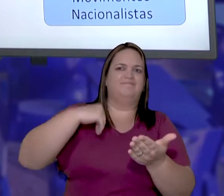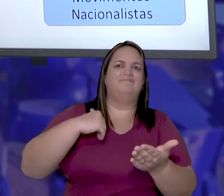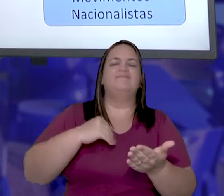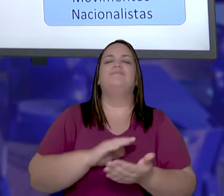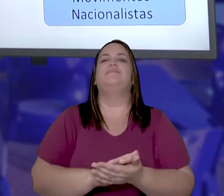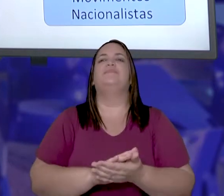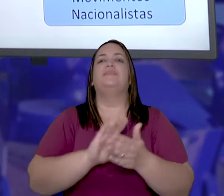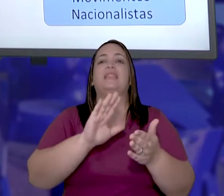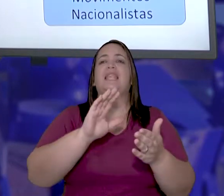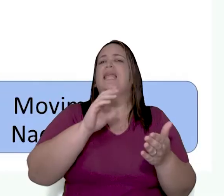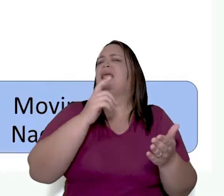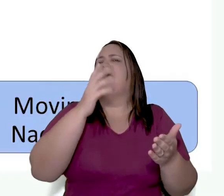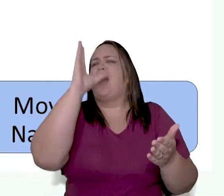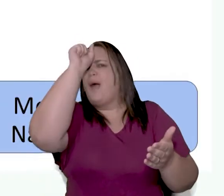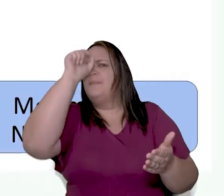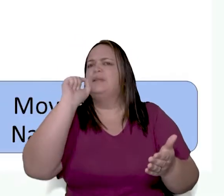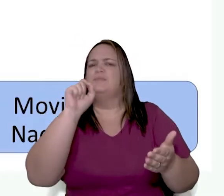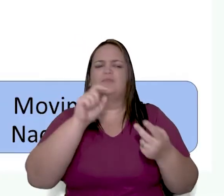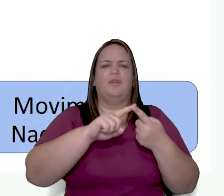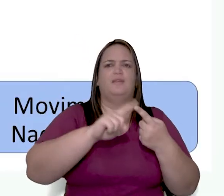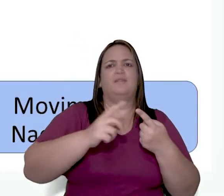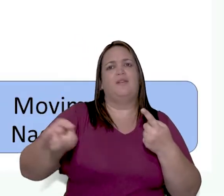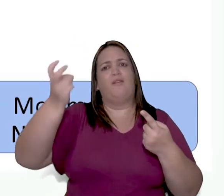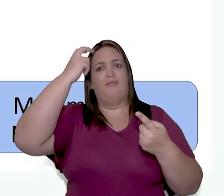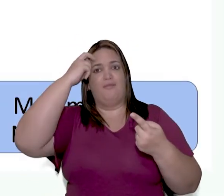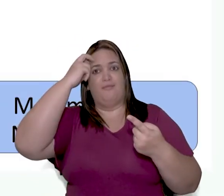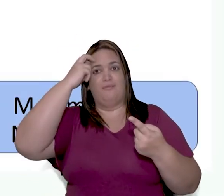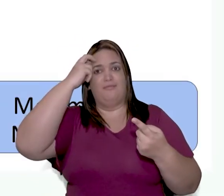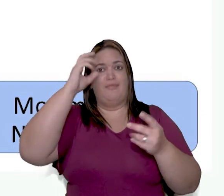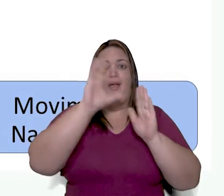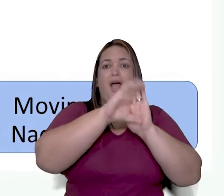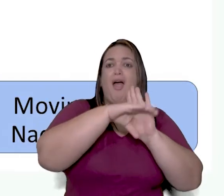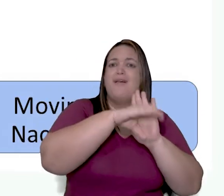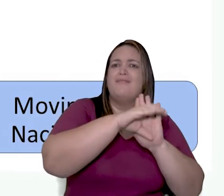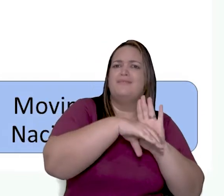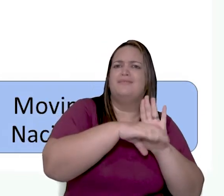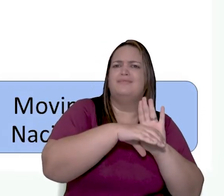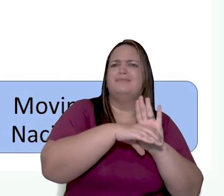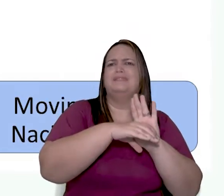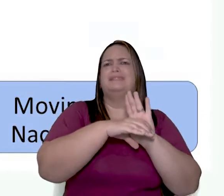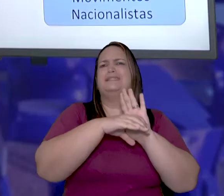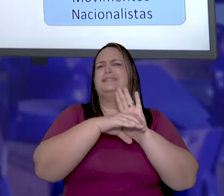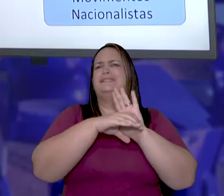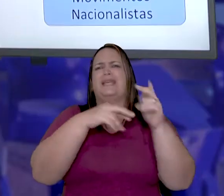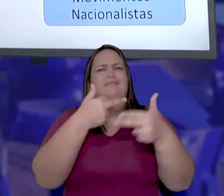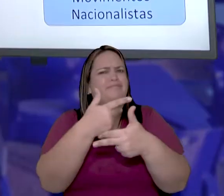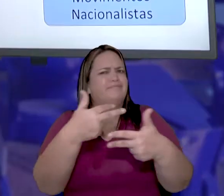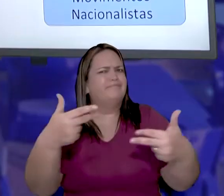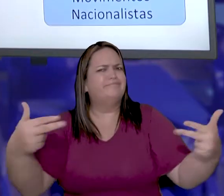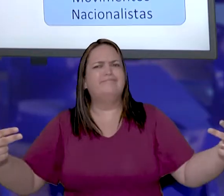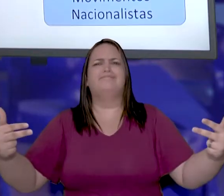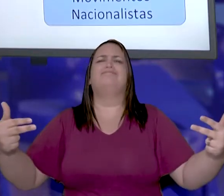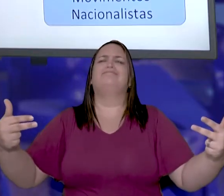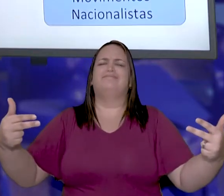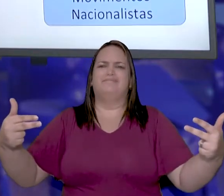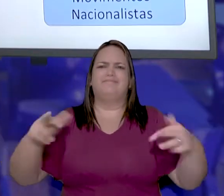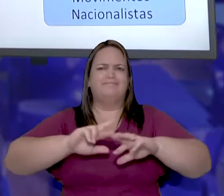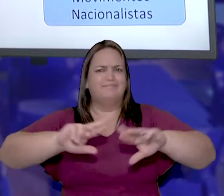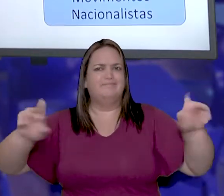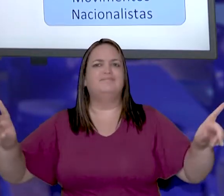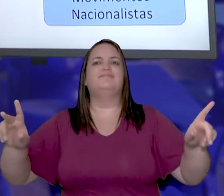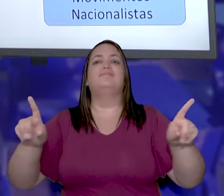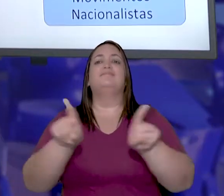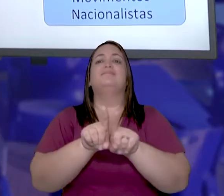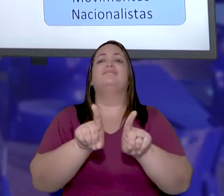nós vimos o conceito de cultura, vimos que é um conceito muito amplo, muito diverso, mas